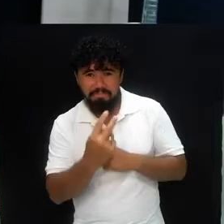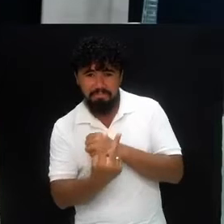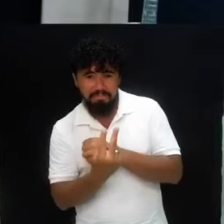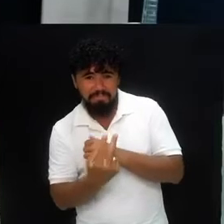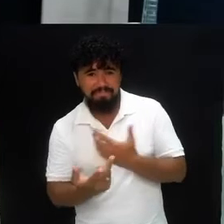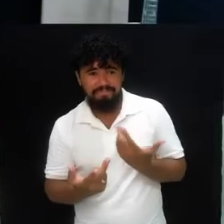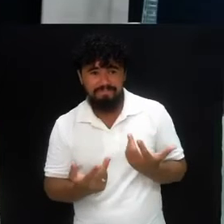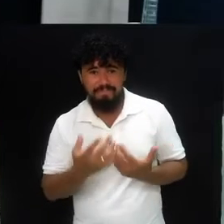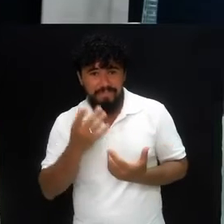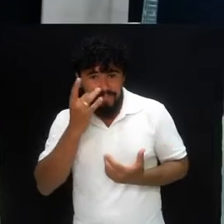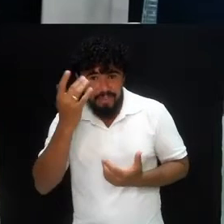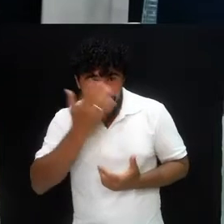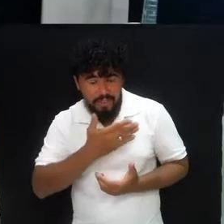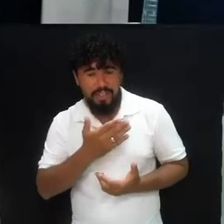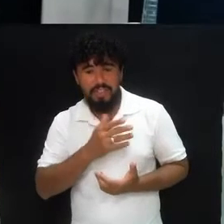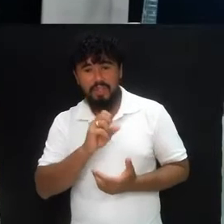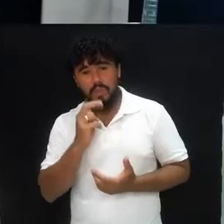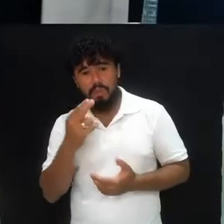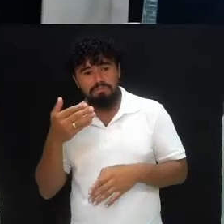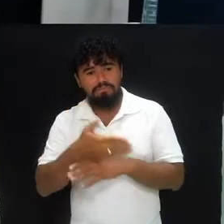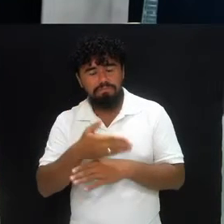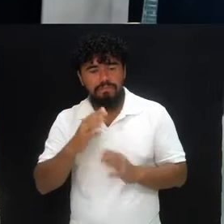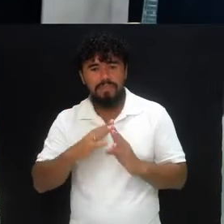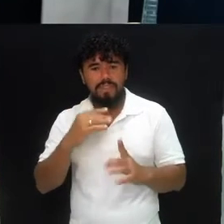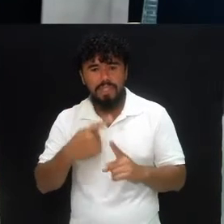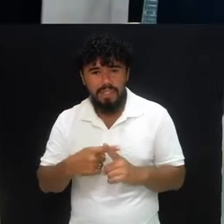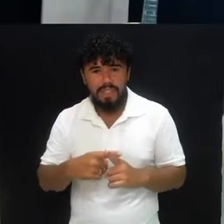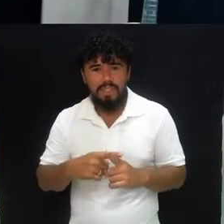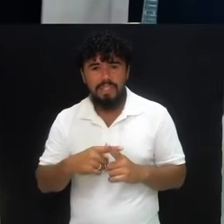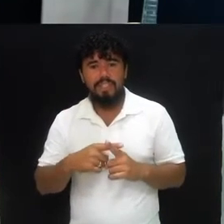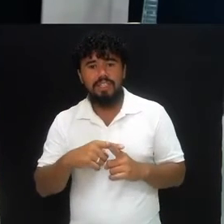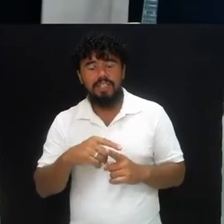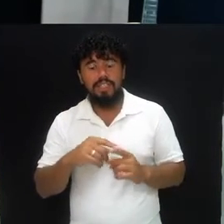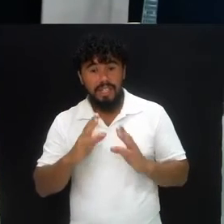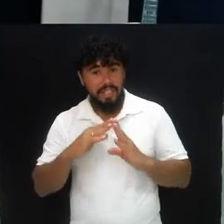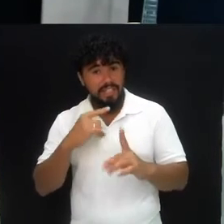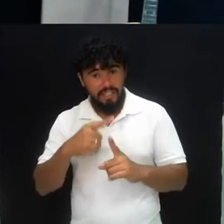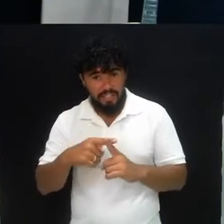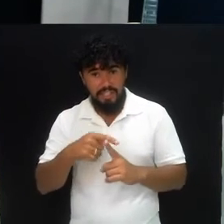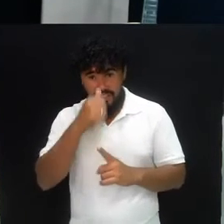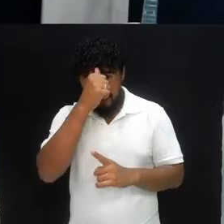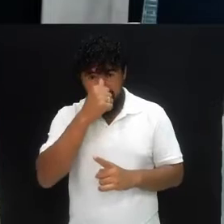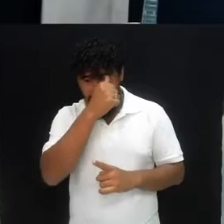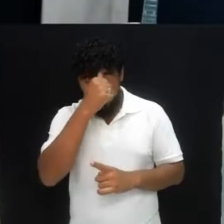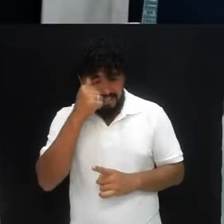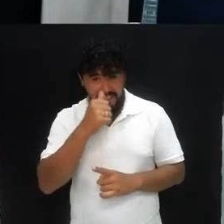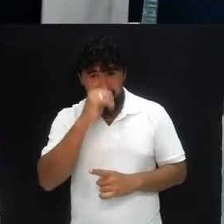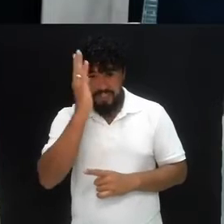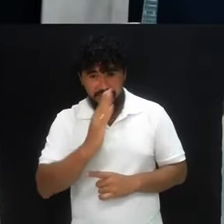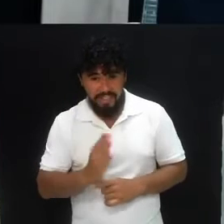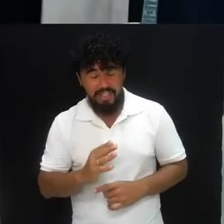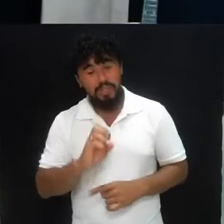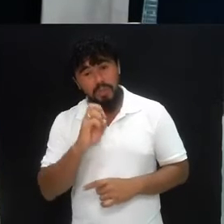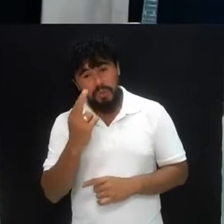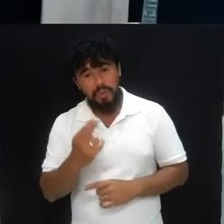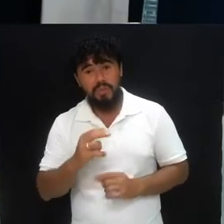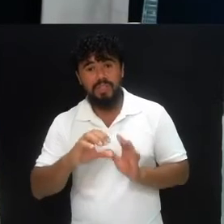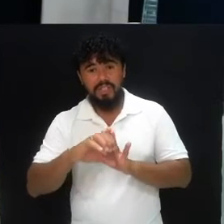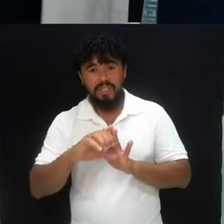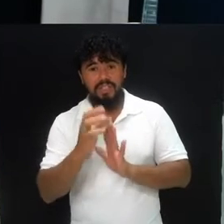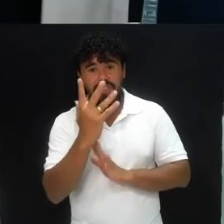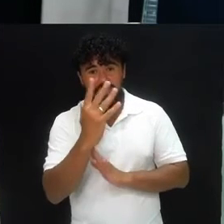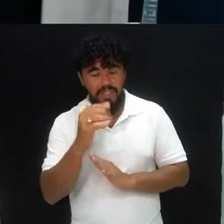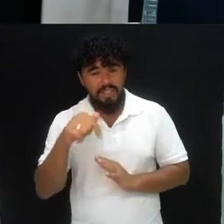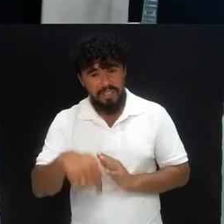comunhão praia, ou em uma das nossas igrejas, da Igreja Anglicana no Brasil, aqui na Diocese de João Pessoa, isso quer dizer muito a